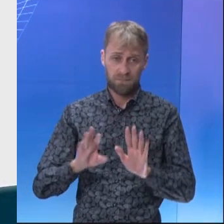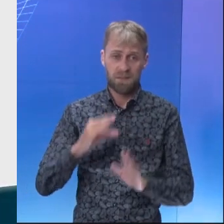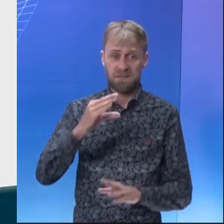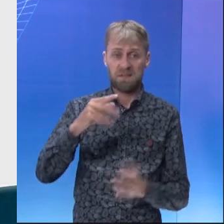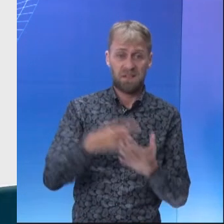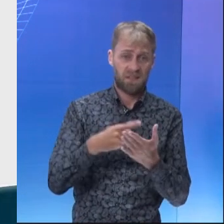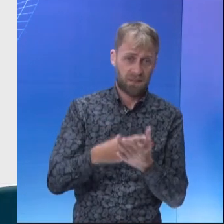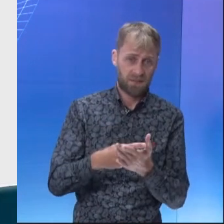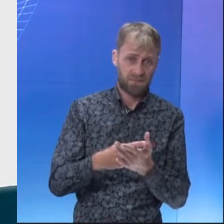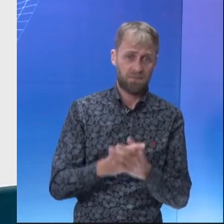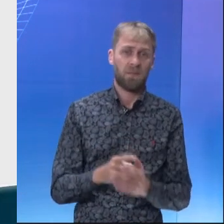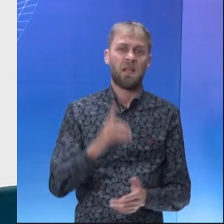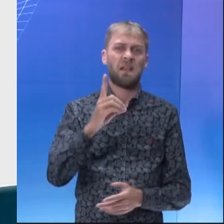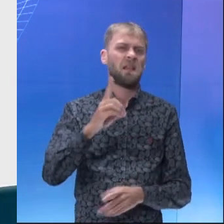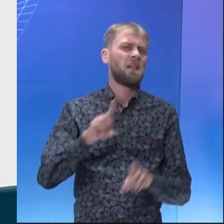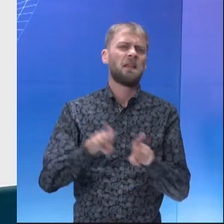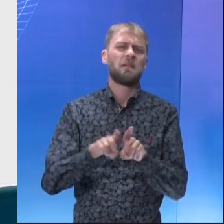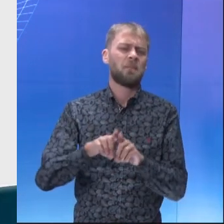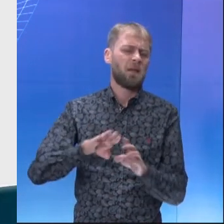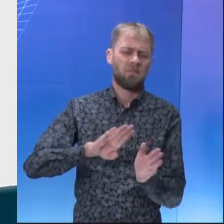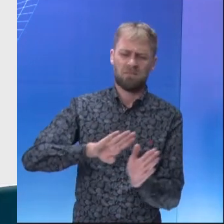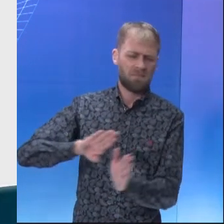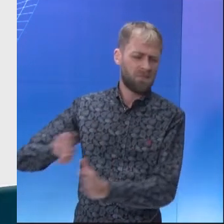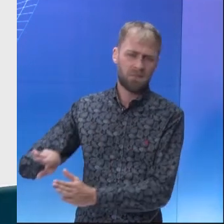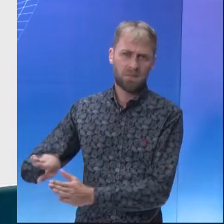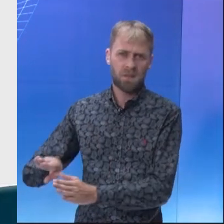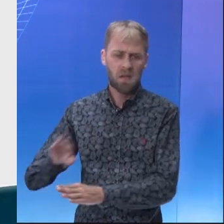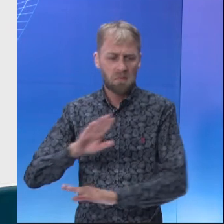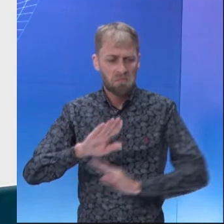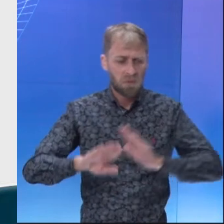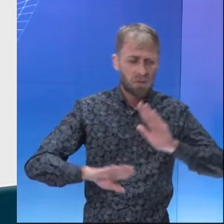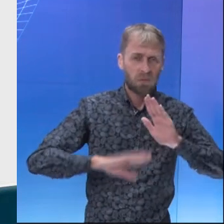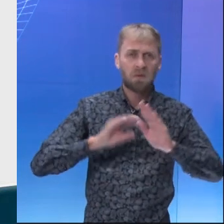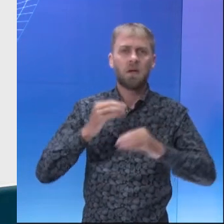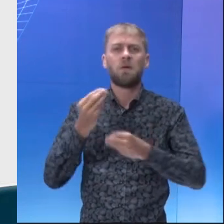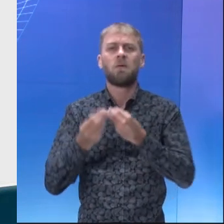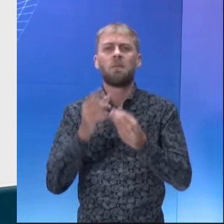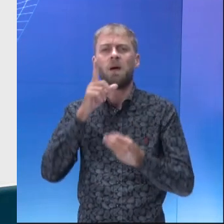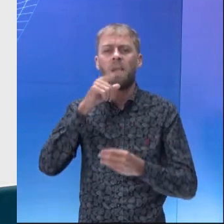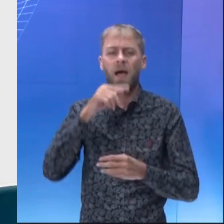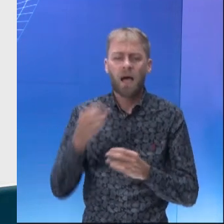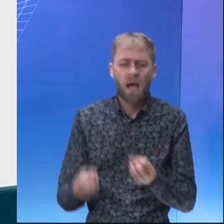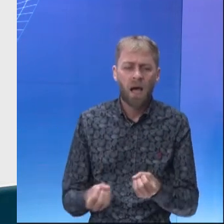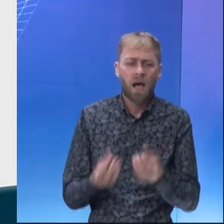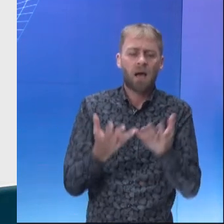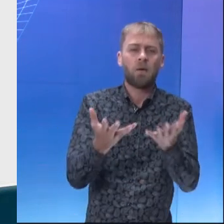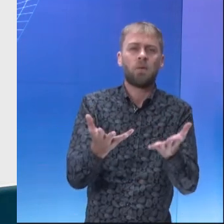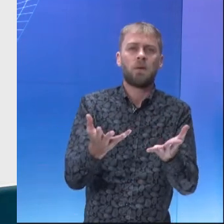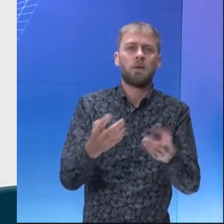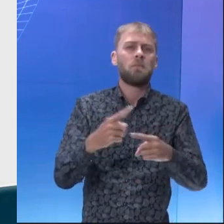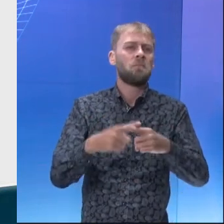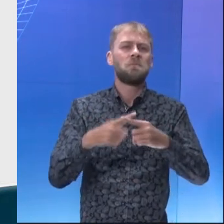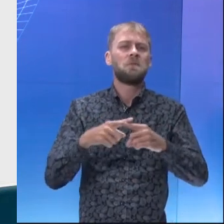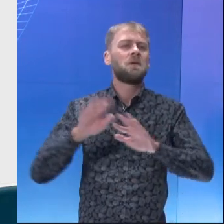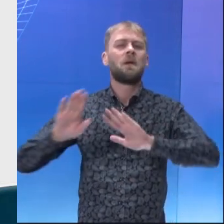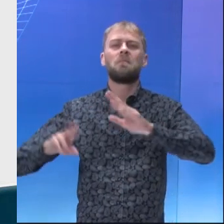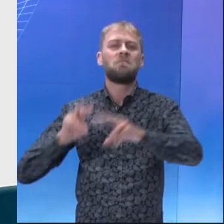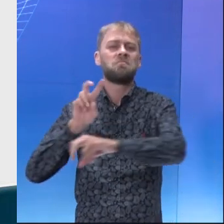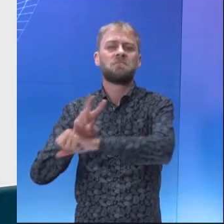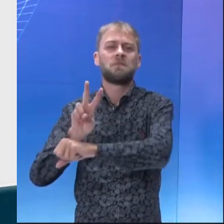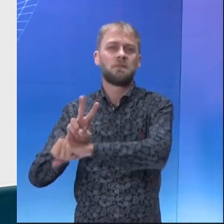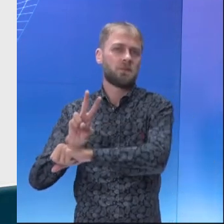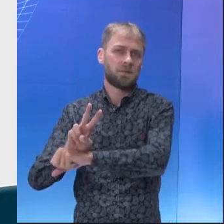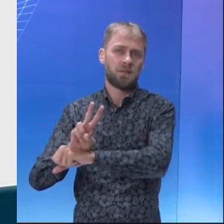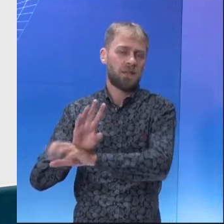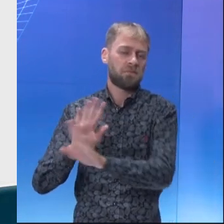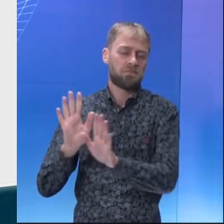essa área. A letra D também não, diz que é controlar a expansão de sistemas de irrigação. Para que controlar? Não tem